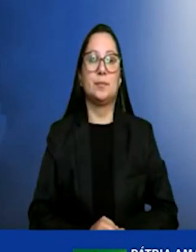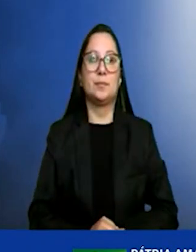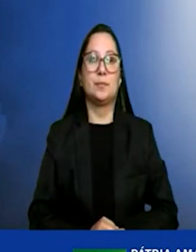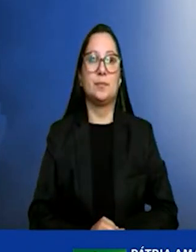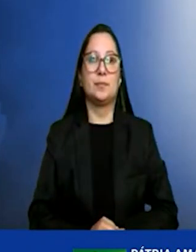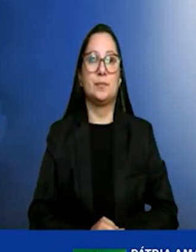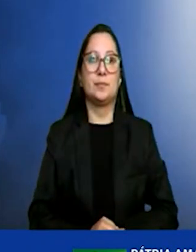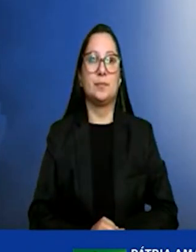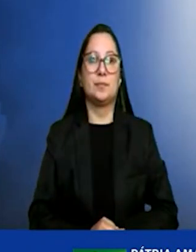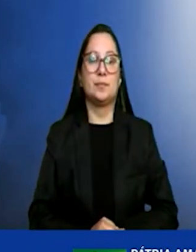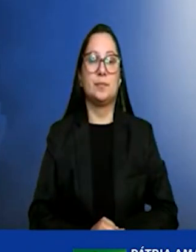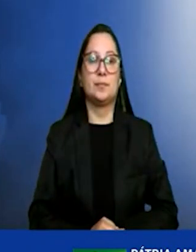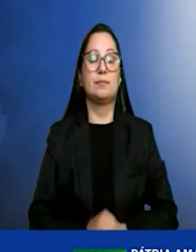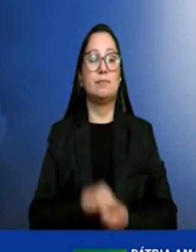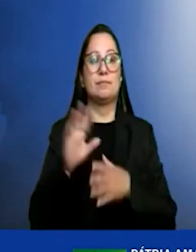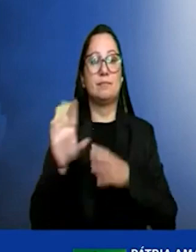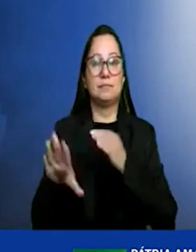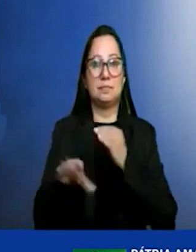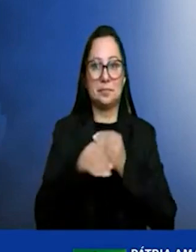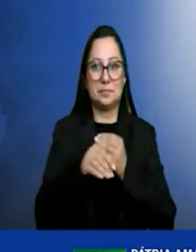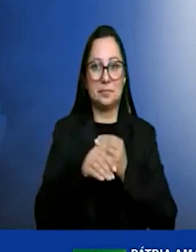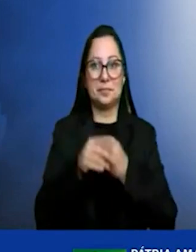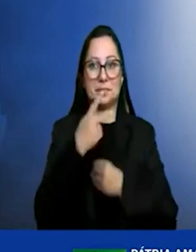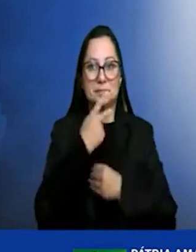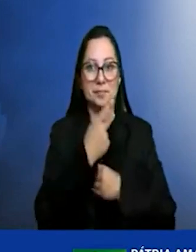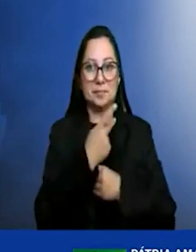só complementando o que você falou